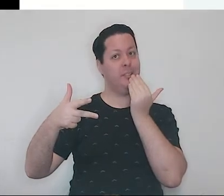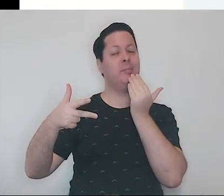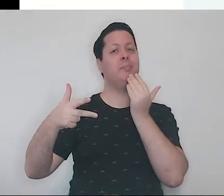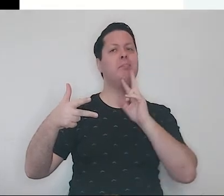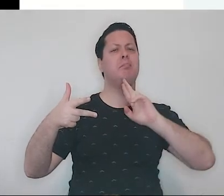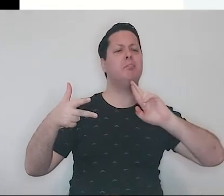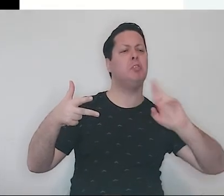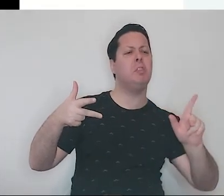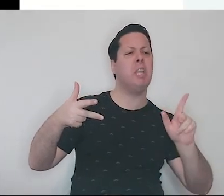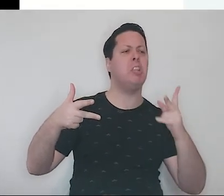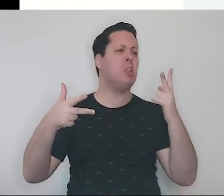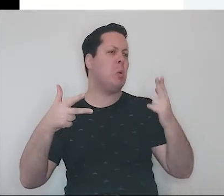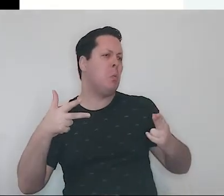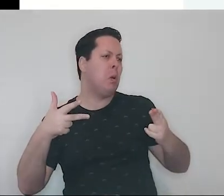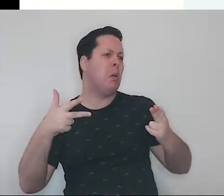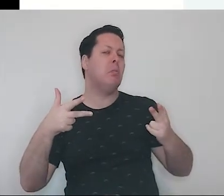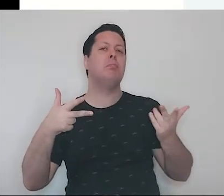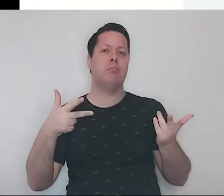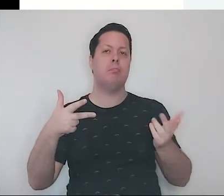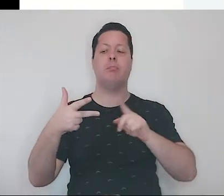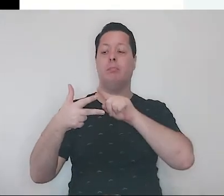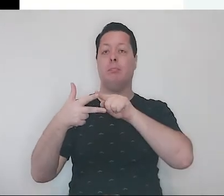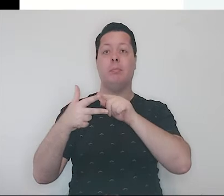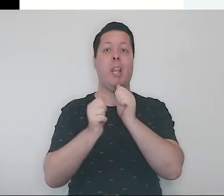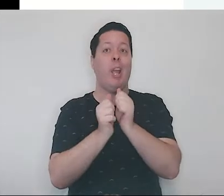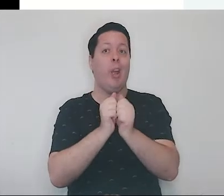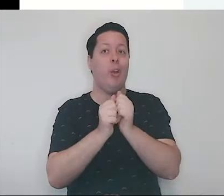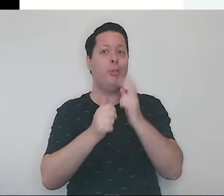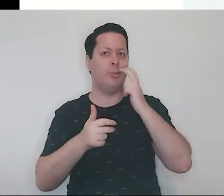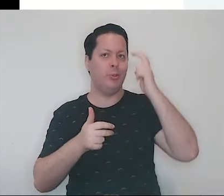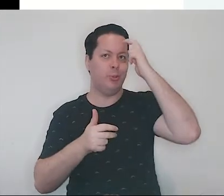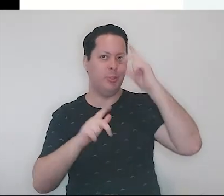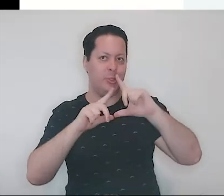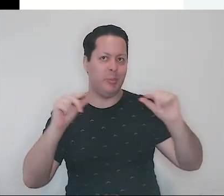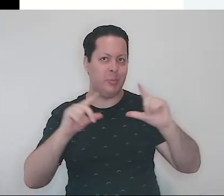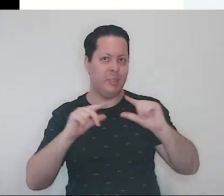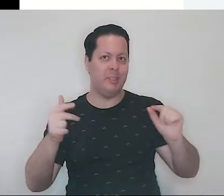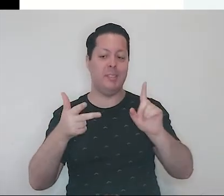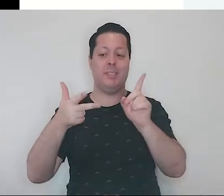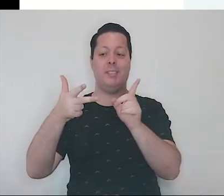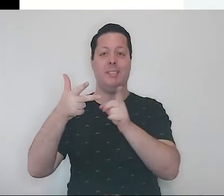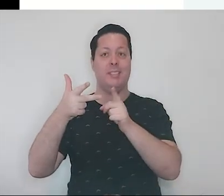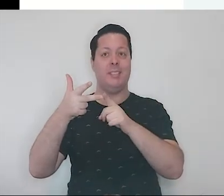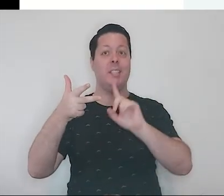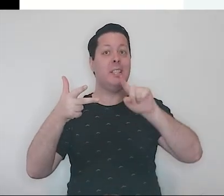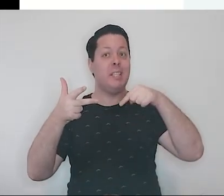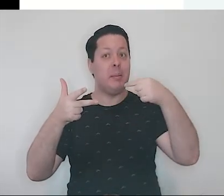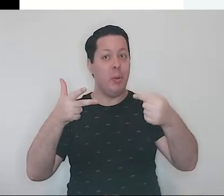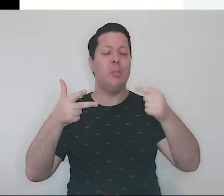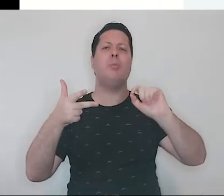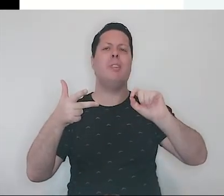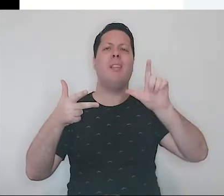diferenças e semelhanças, e depois arroz e a cultura japonesa, e depois a literatura propriamente